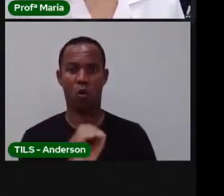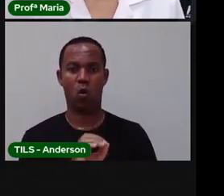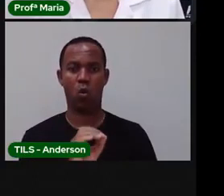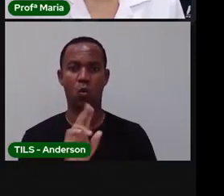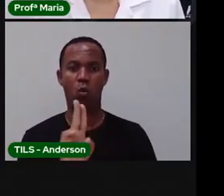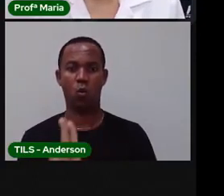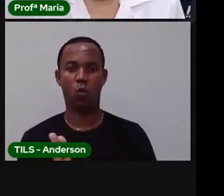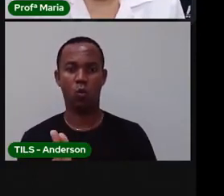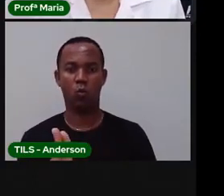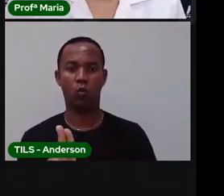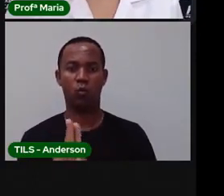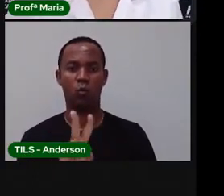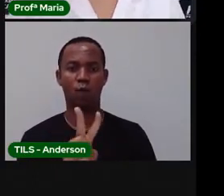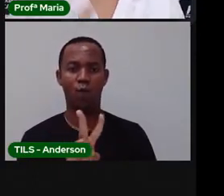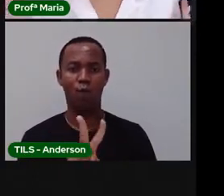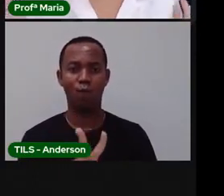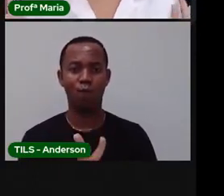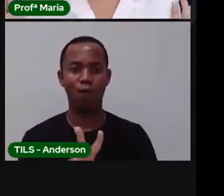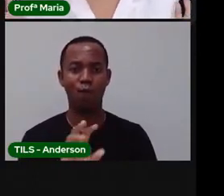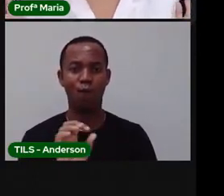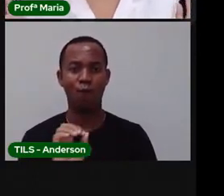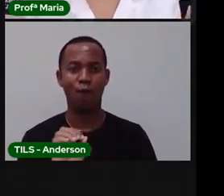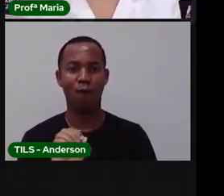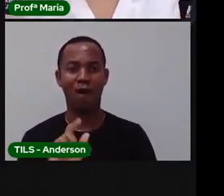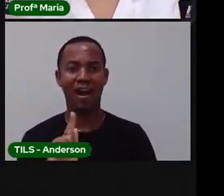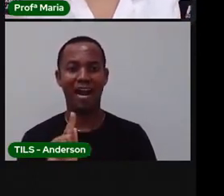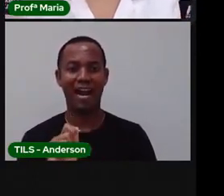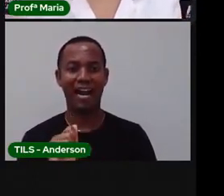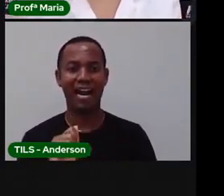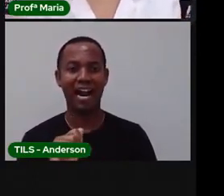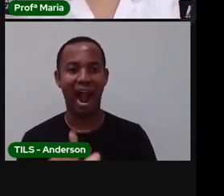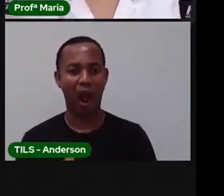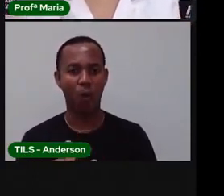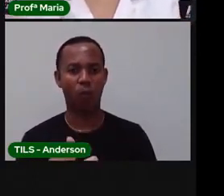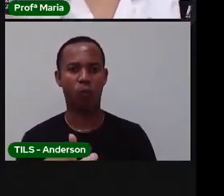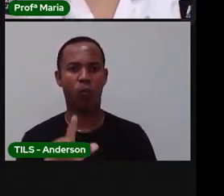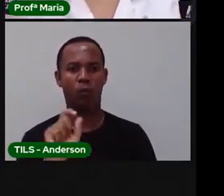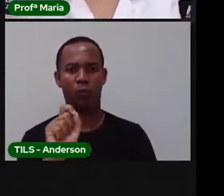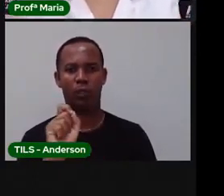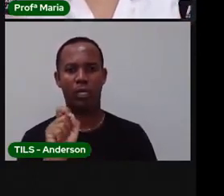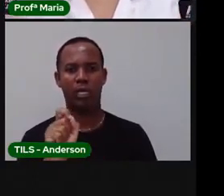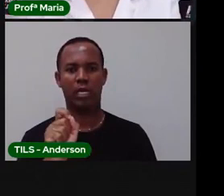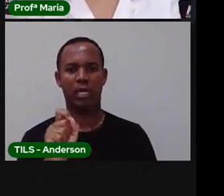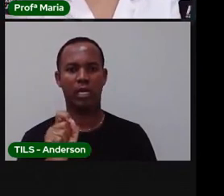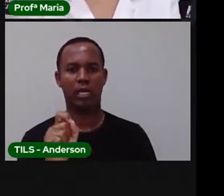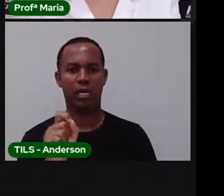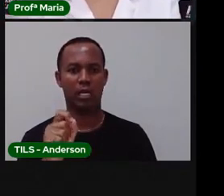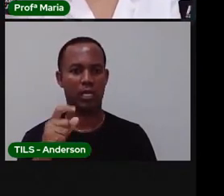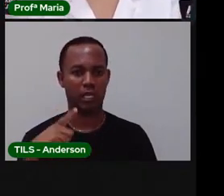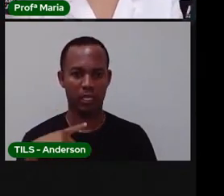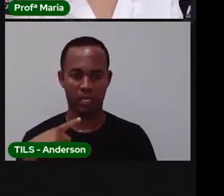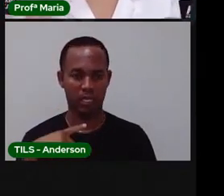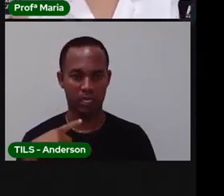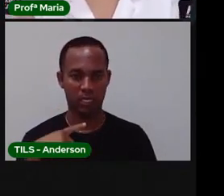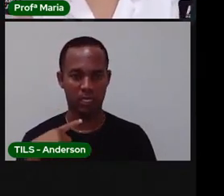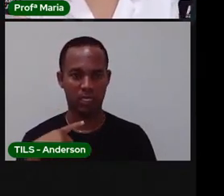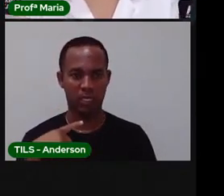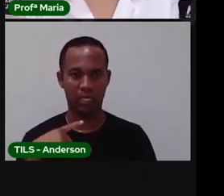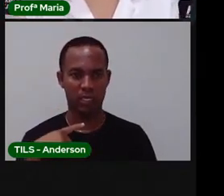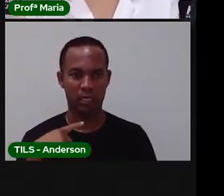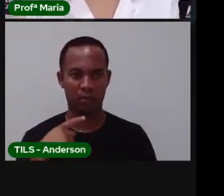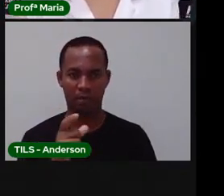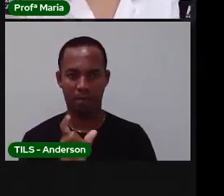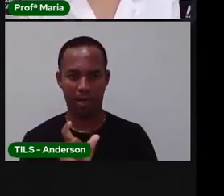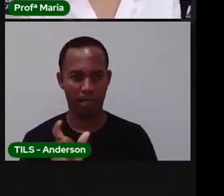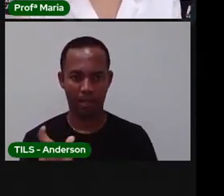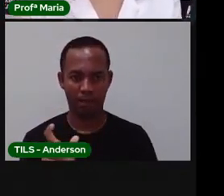As vogais. Não existe sílaba sem o quê? Sem vogal. Não existe